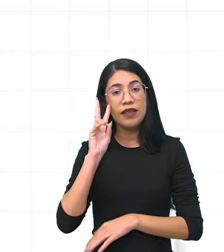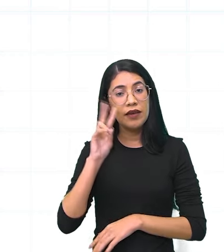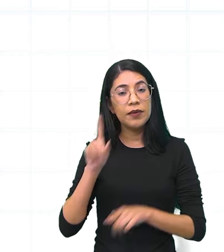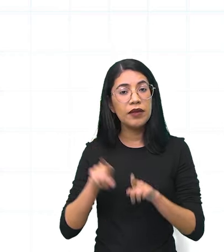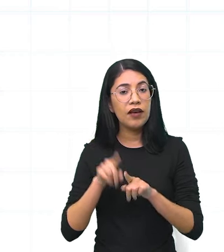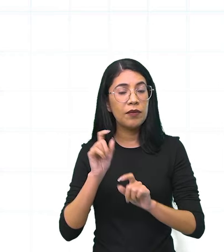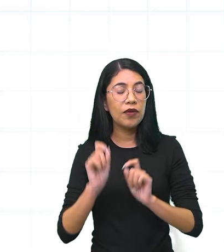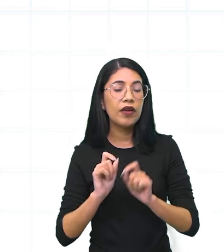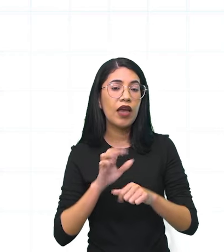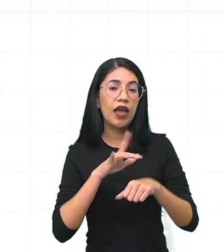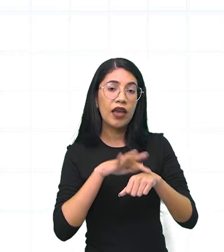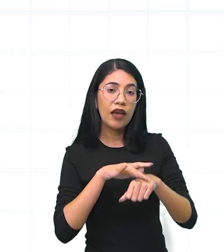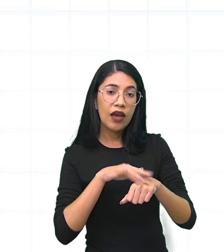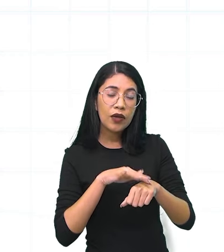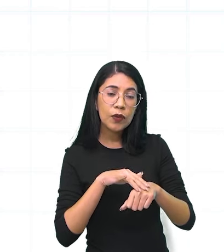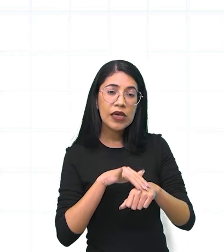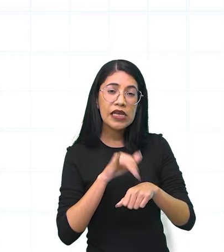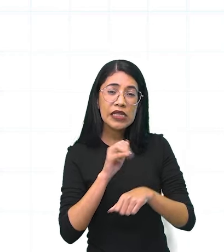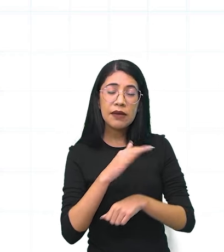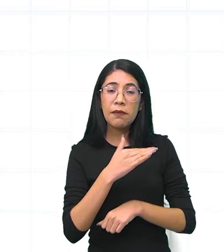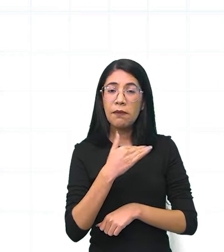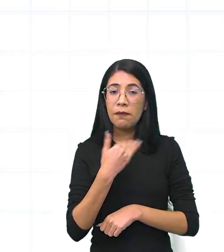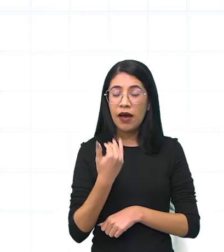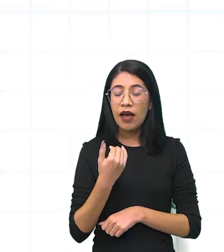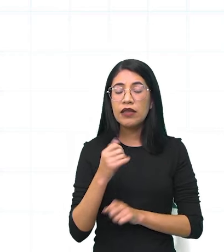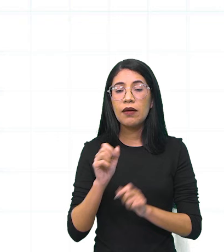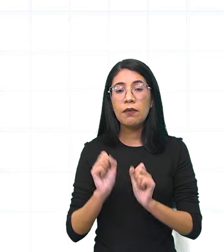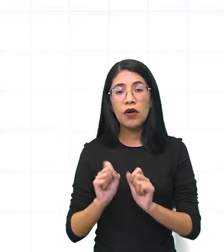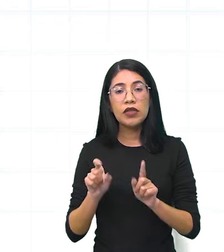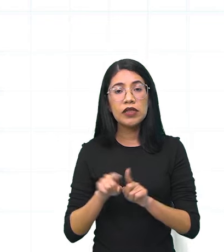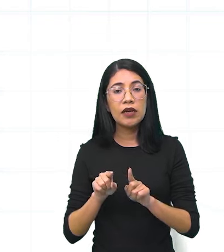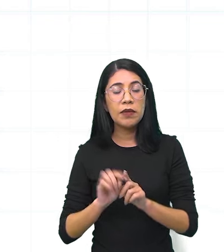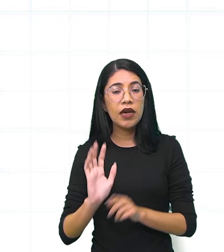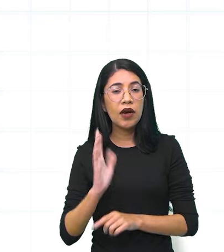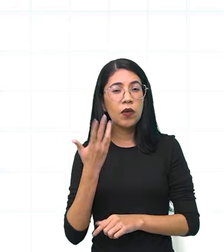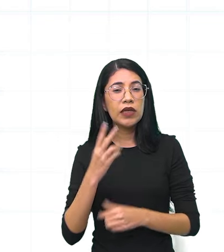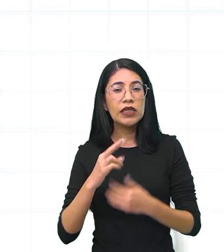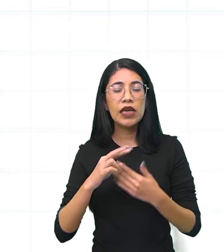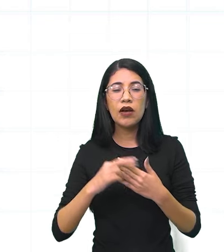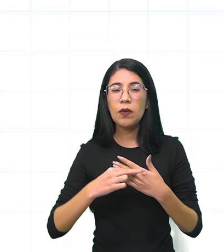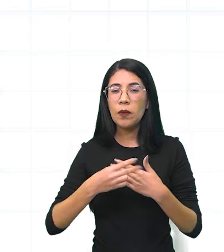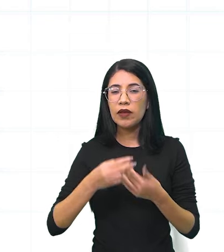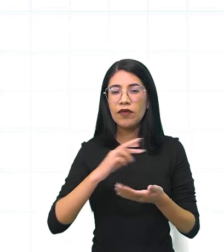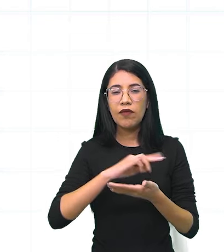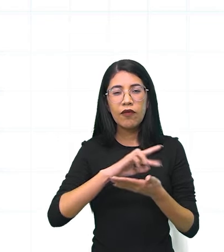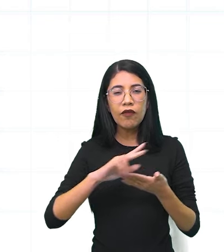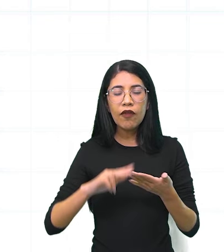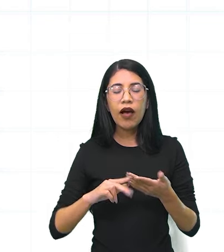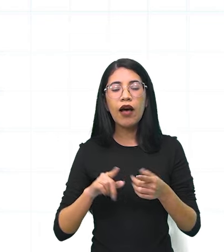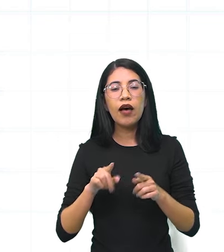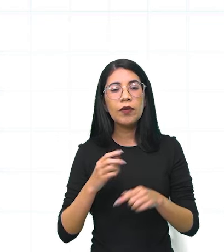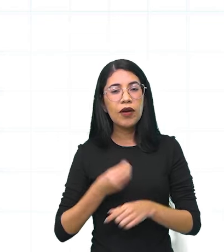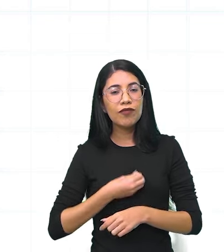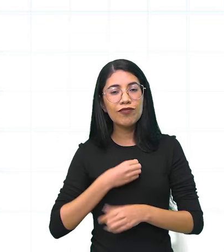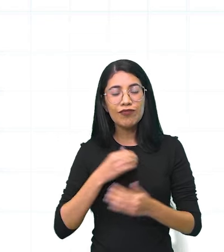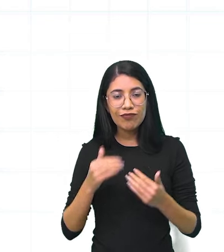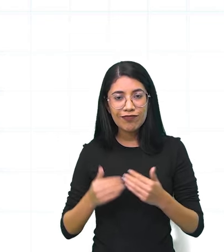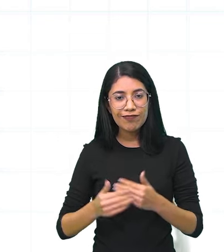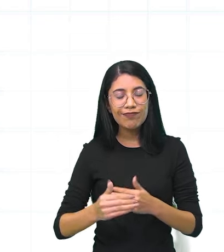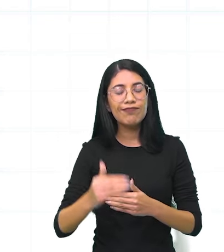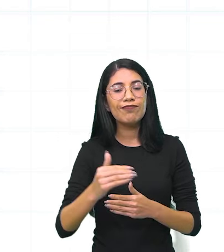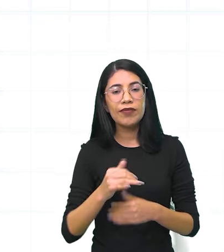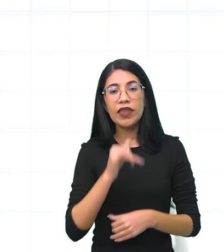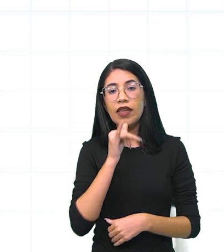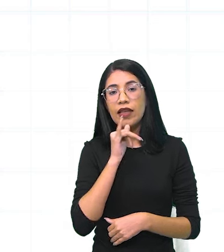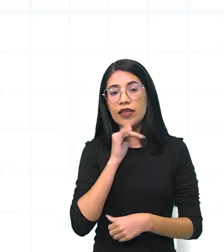que essas doenças, às vezes, se não matam, deixam sequelas para o resto da vida. Como,